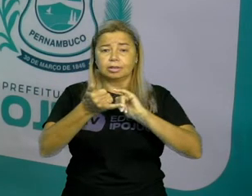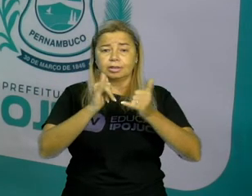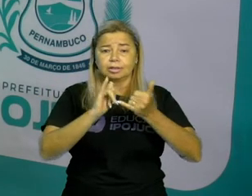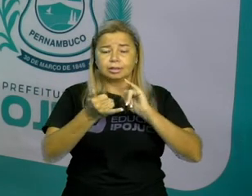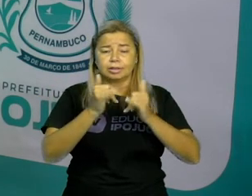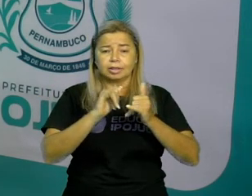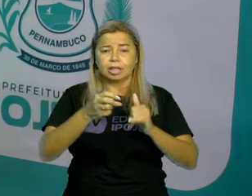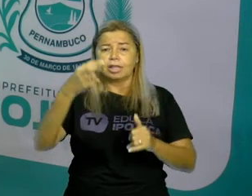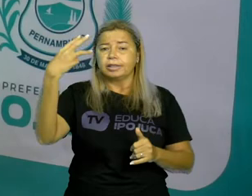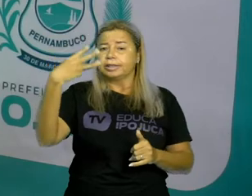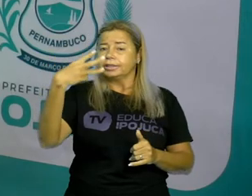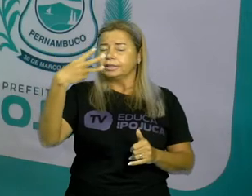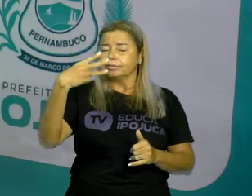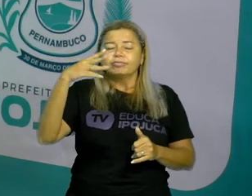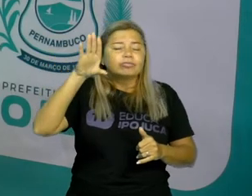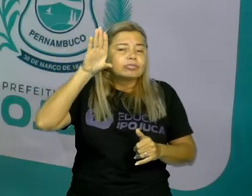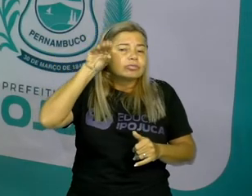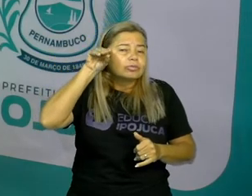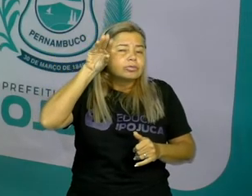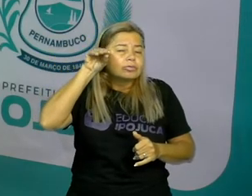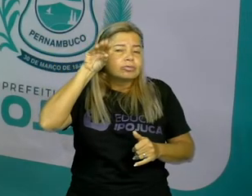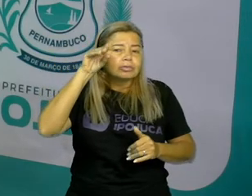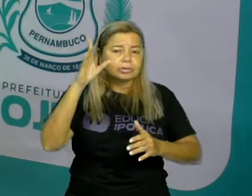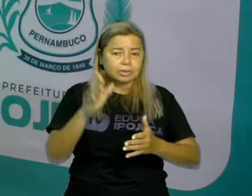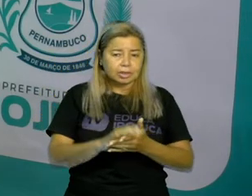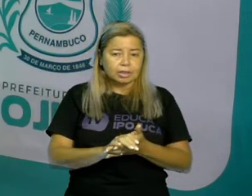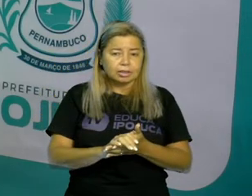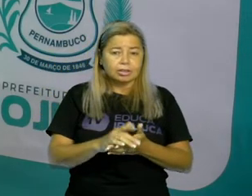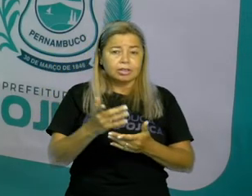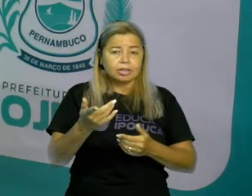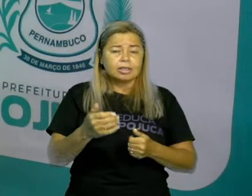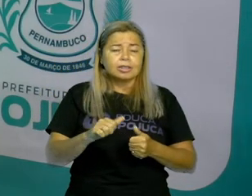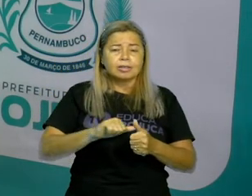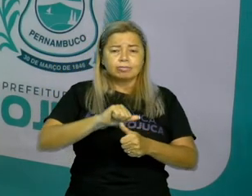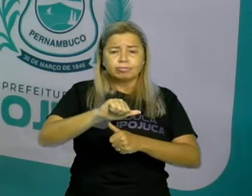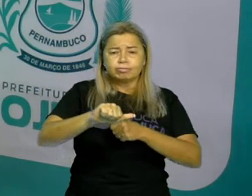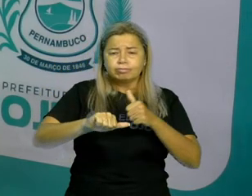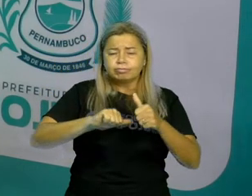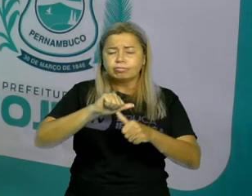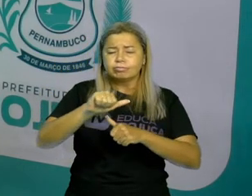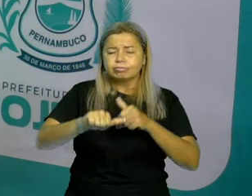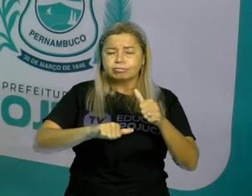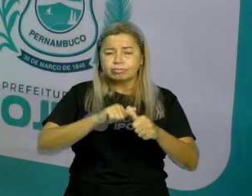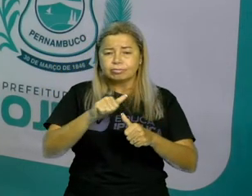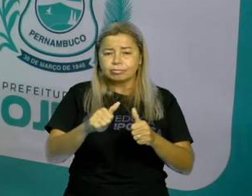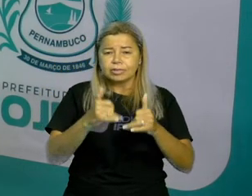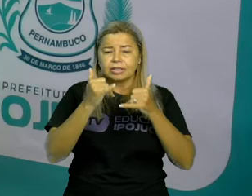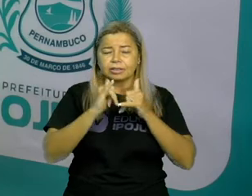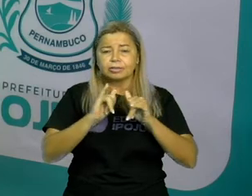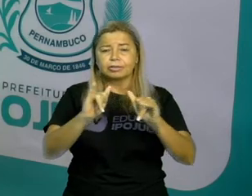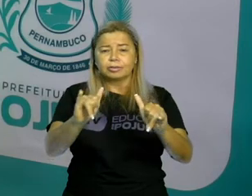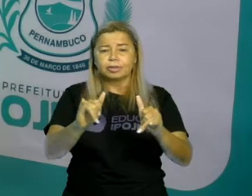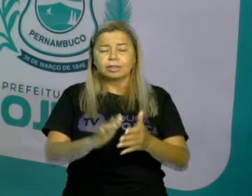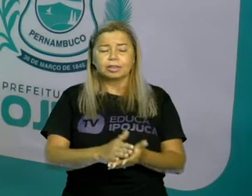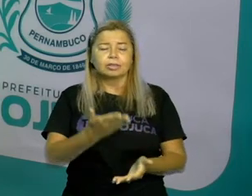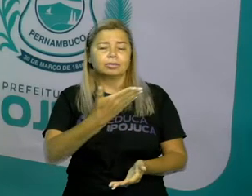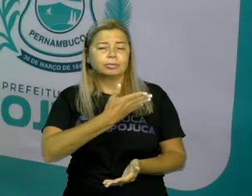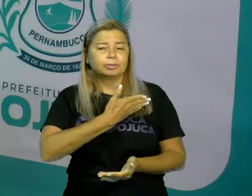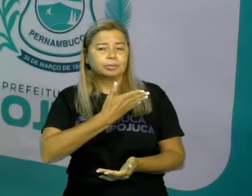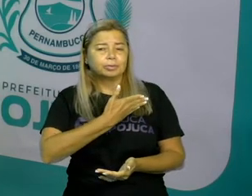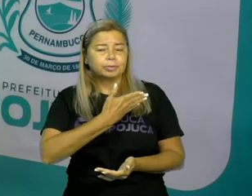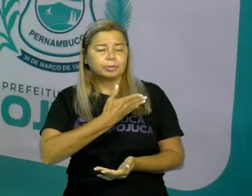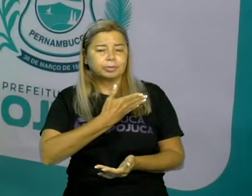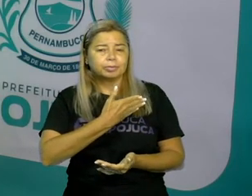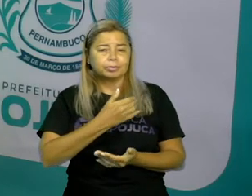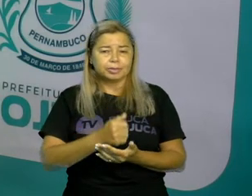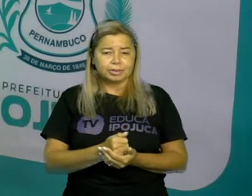três curiosidades. E farão a troca de informações com os seus colegas